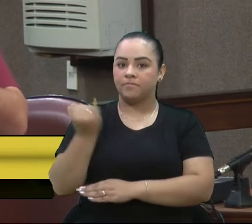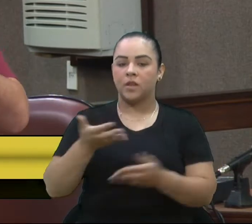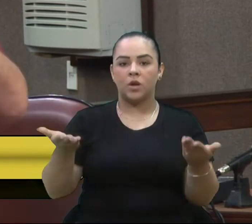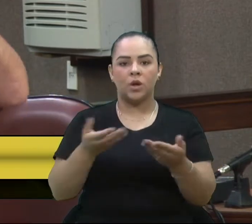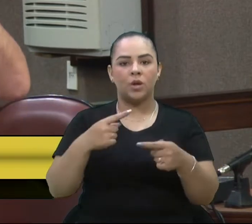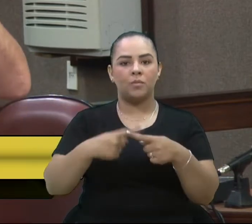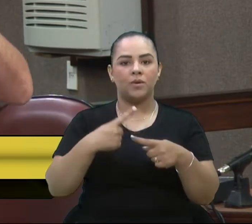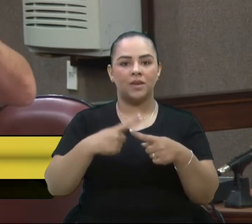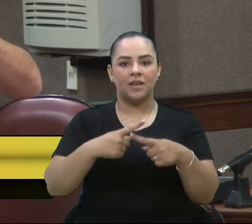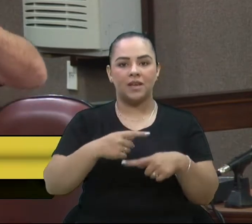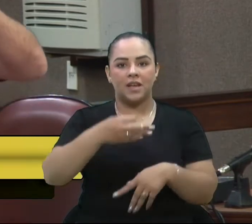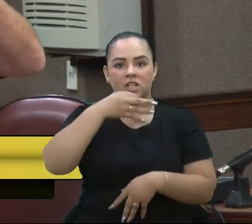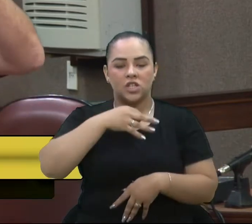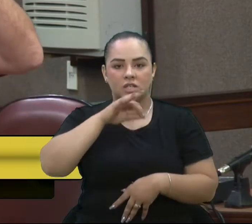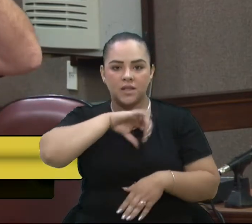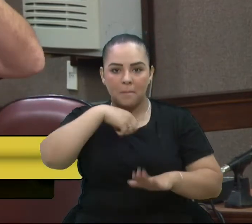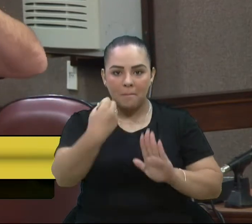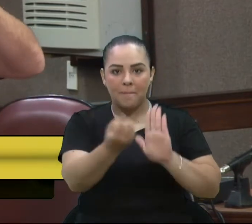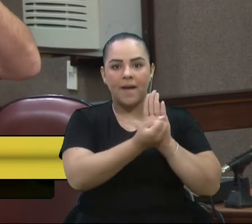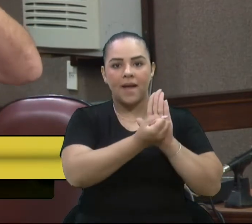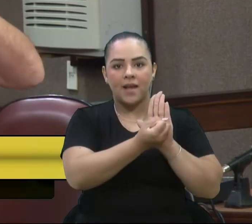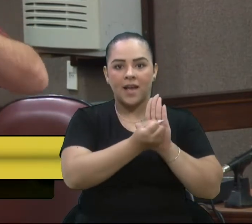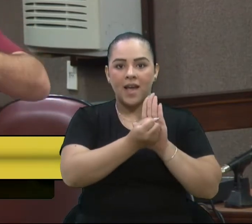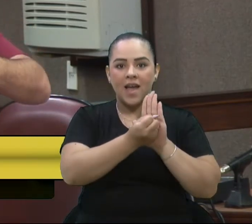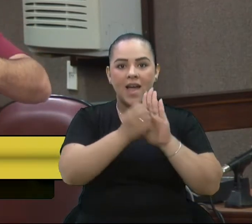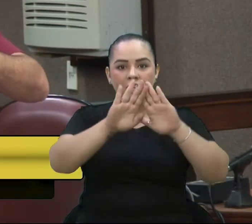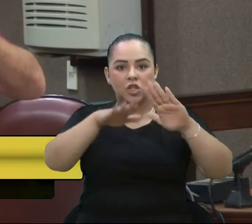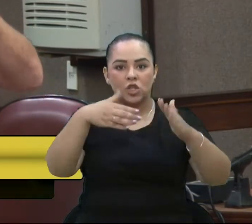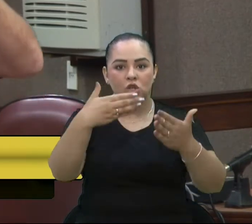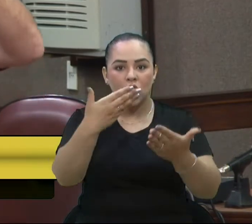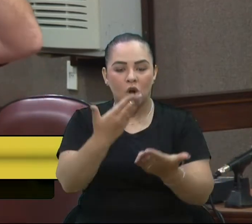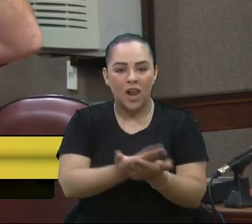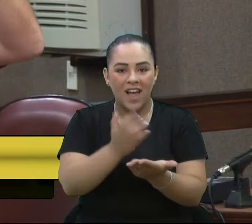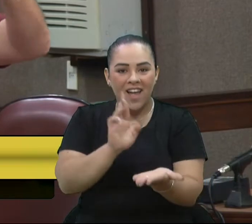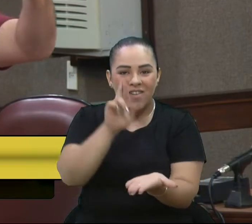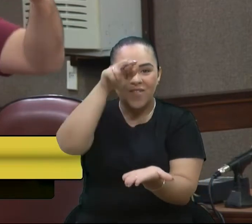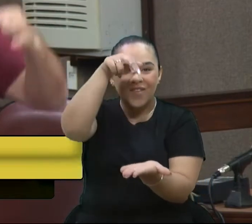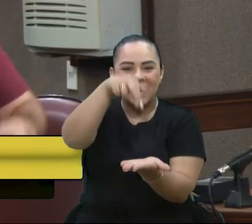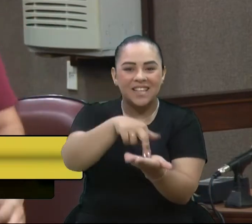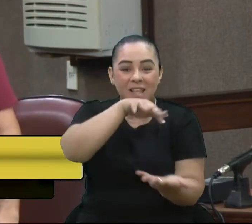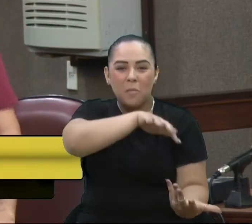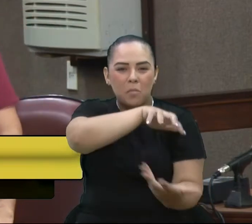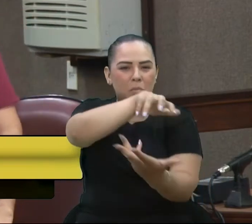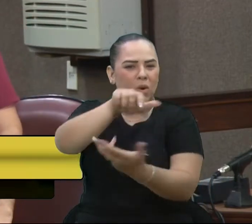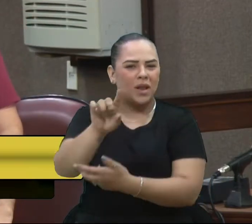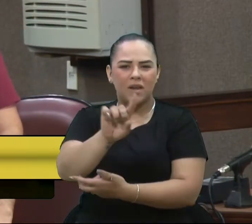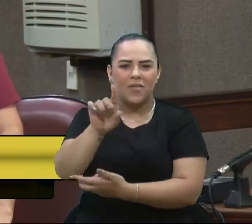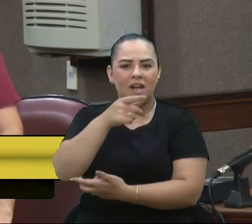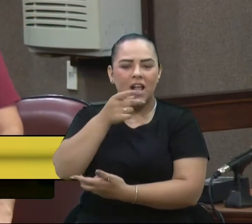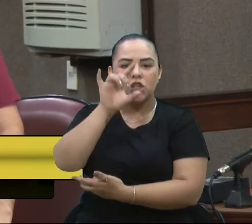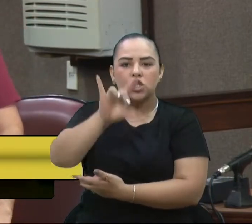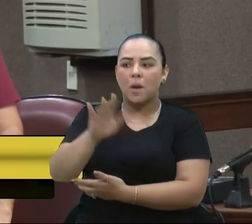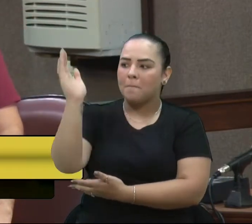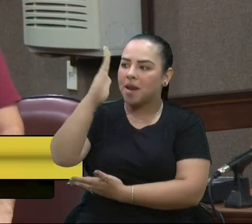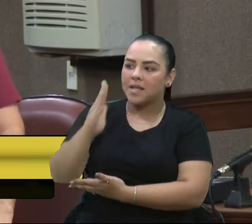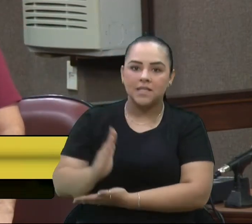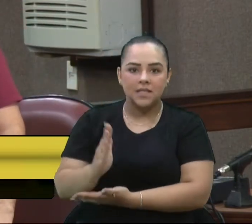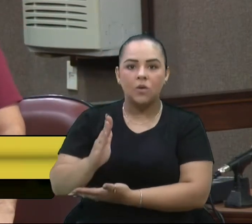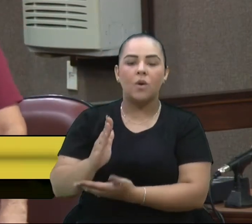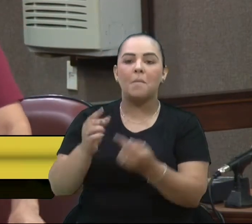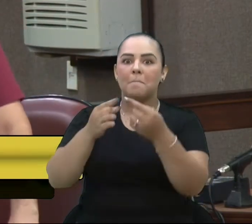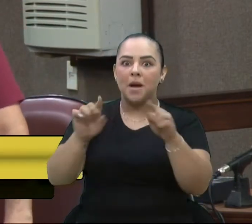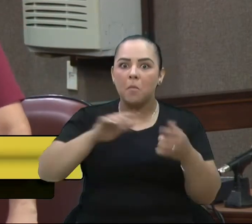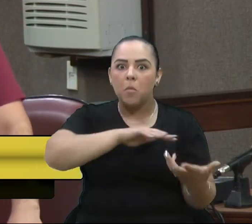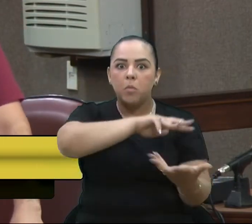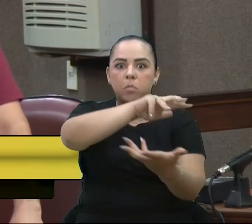símbolo, a escola Ellen Keller era uma das escolas referências mundiais, para não dizer só do Brasil. Eu falo isso porque